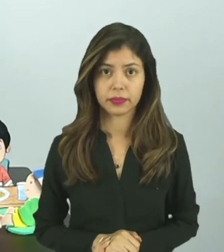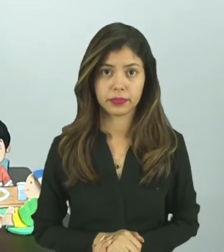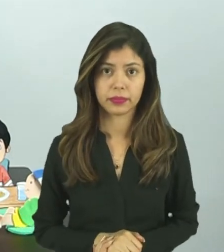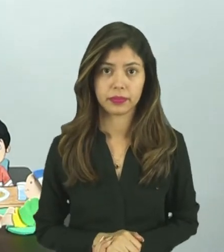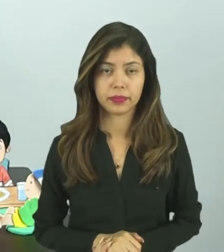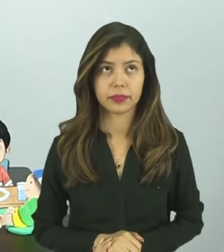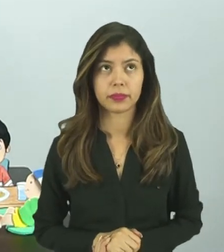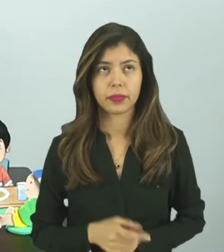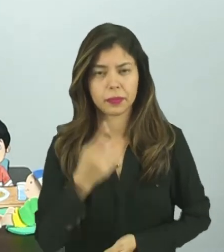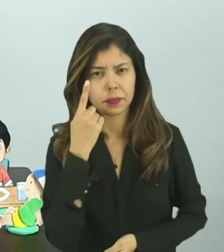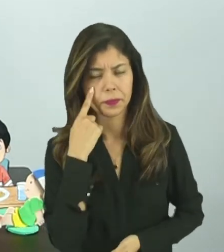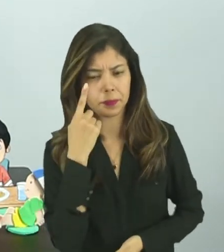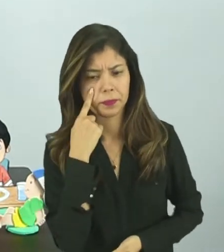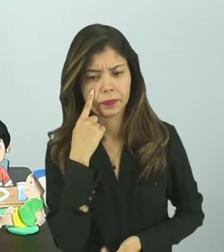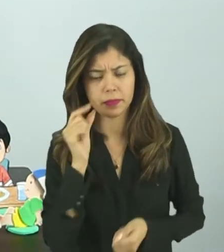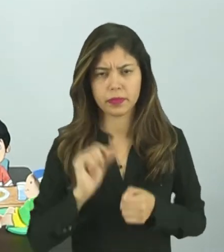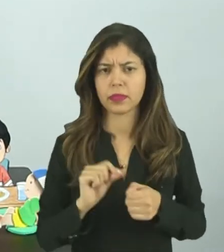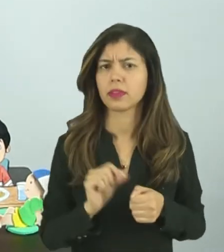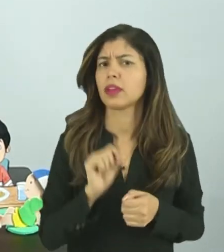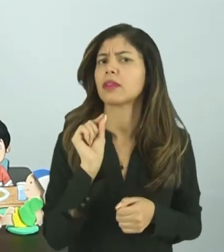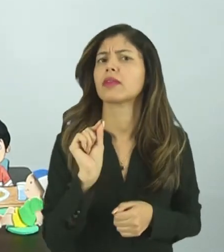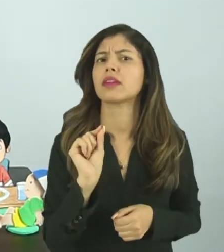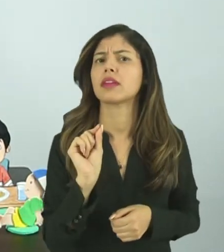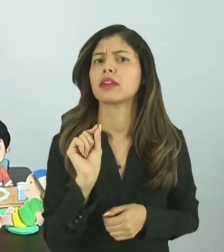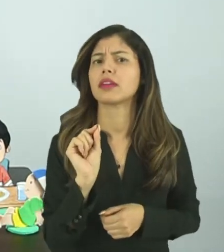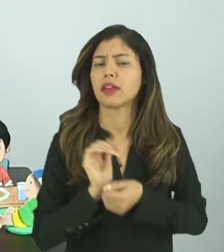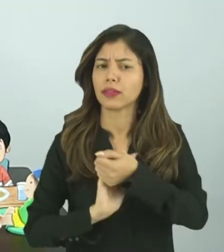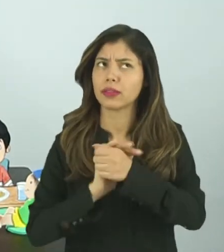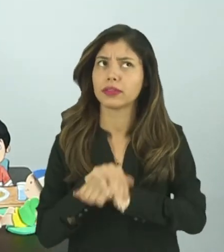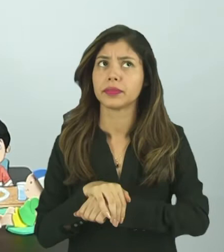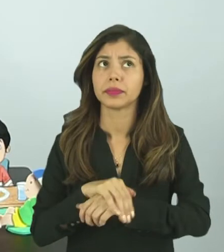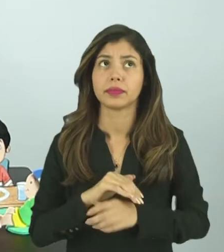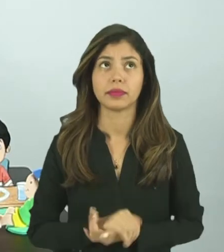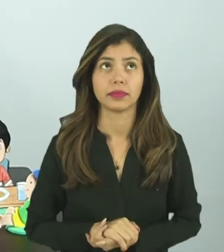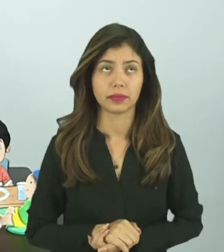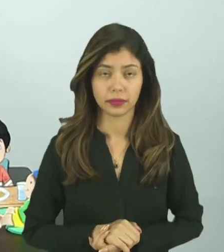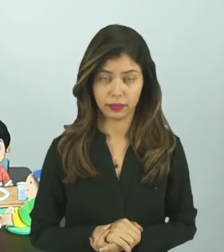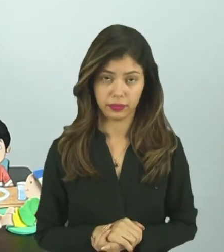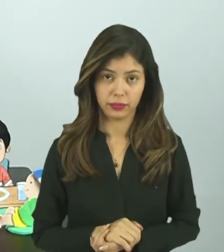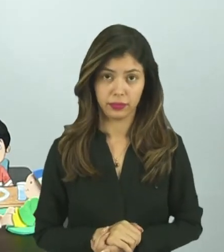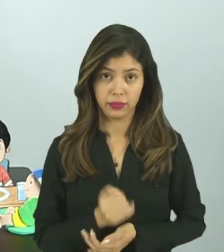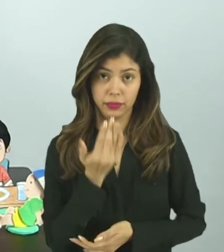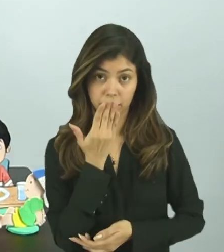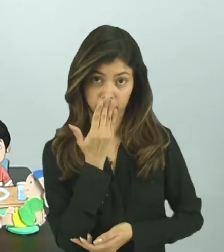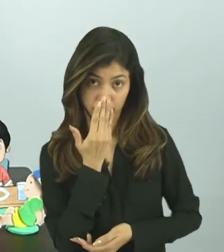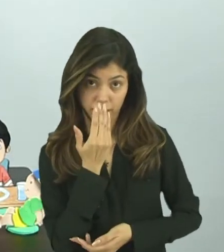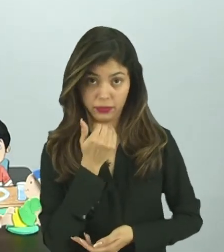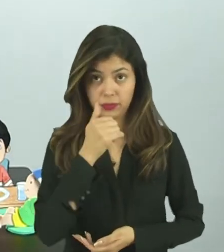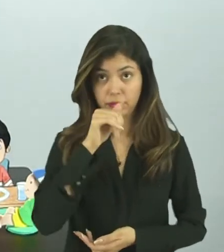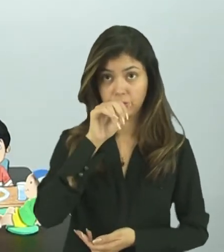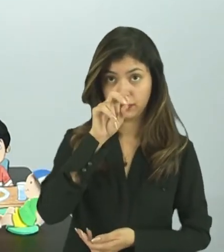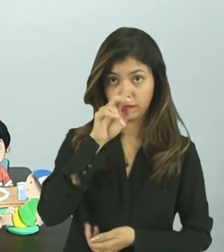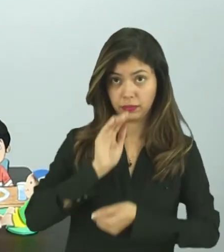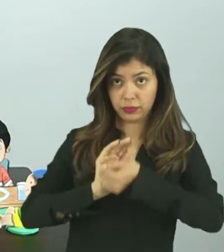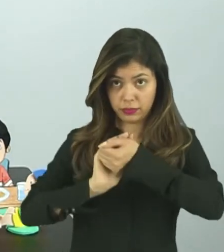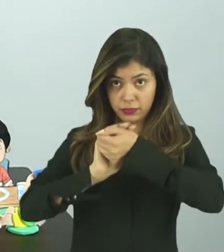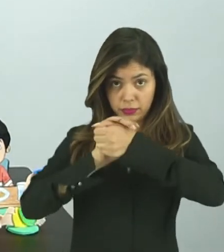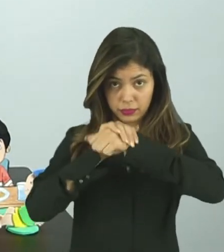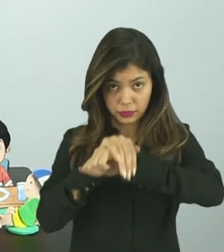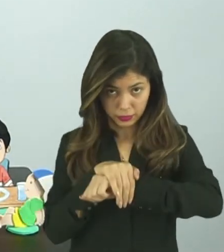Vamos ver o que nós fazemos no período da noite. Nós jantamos, não é verdade.